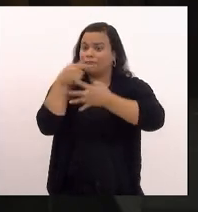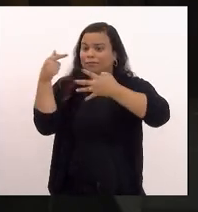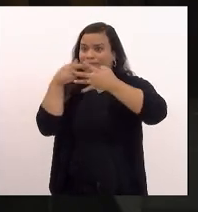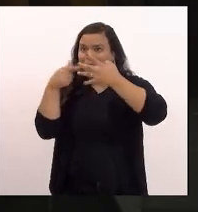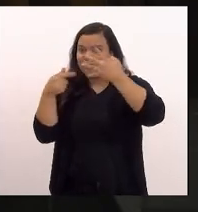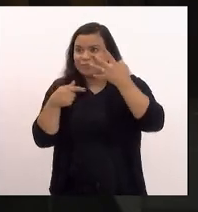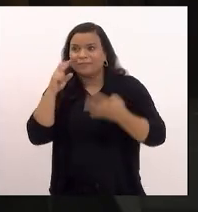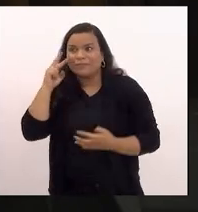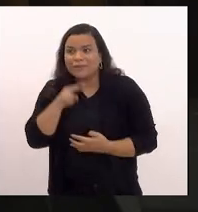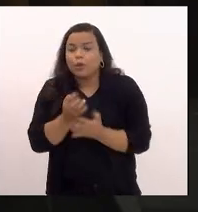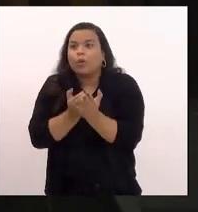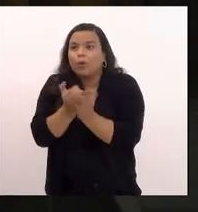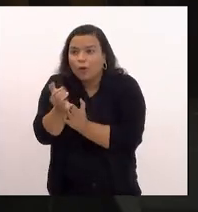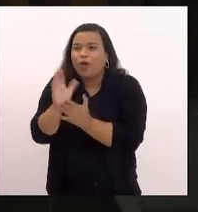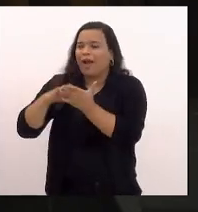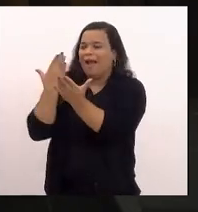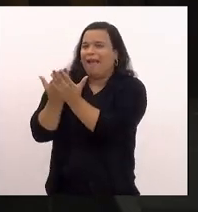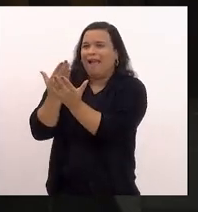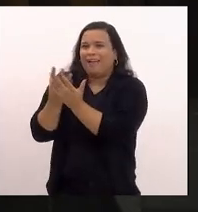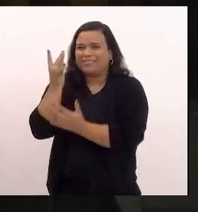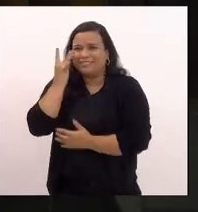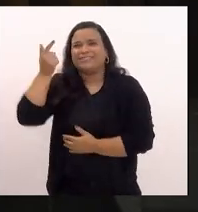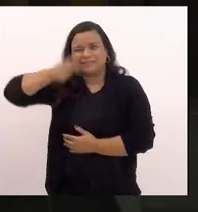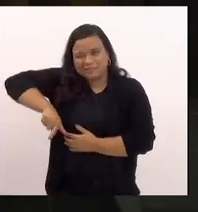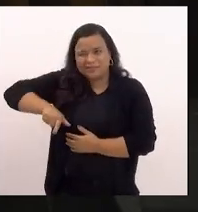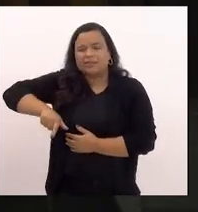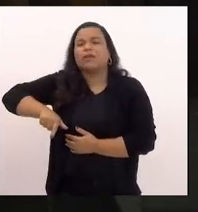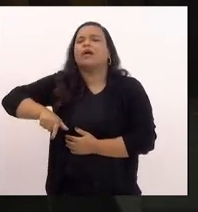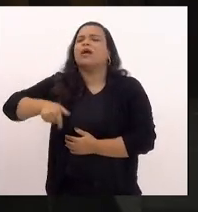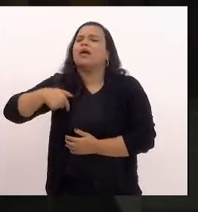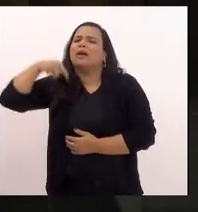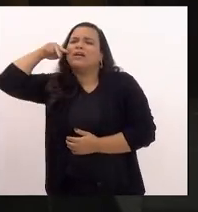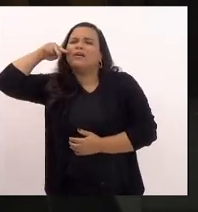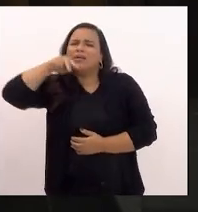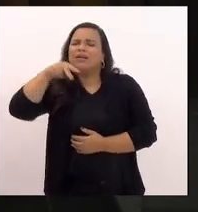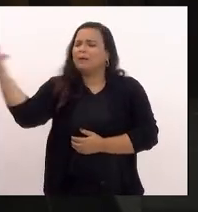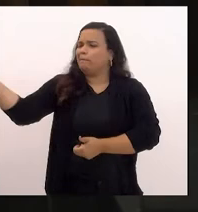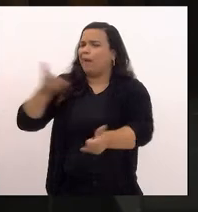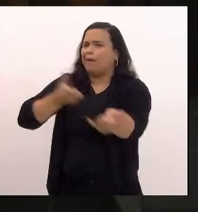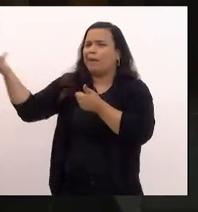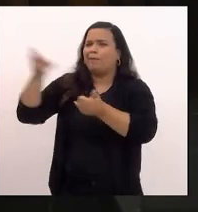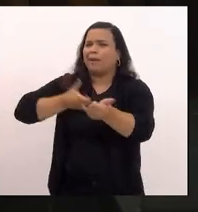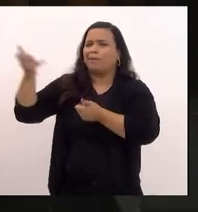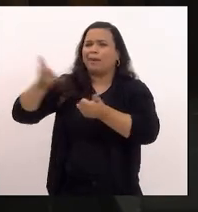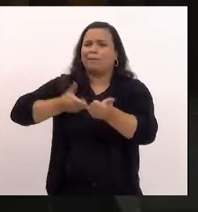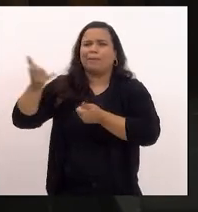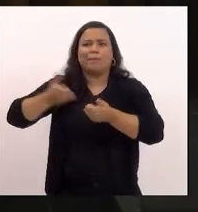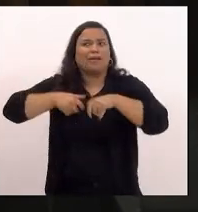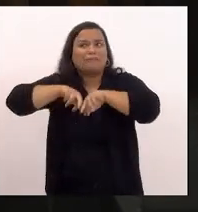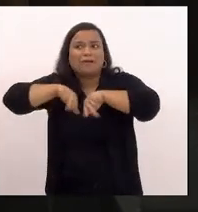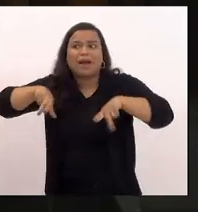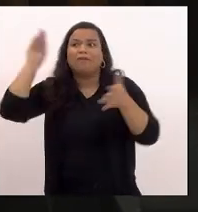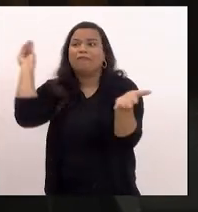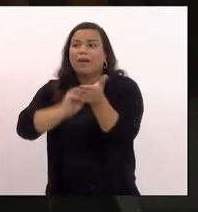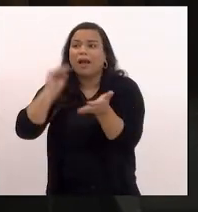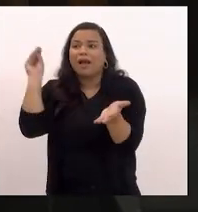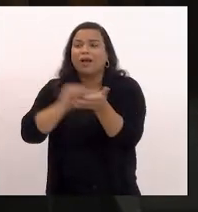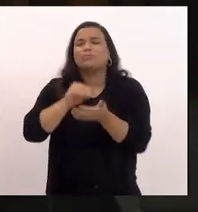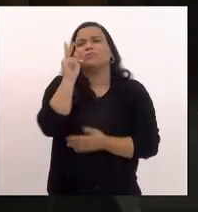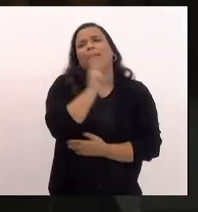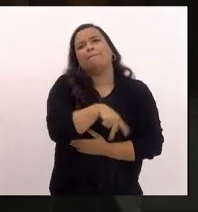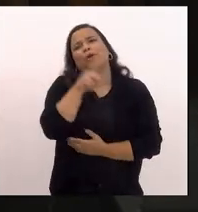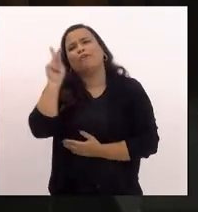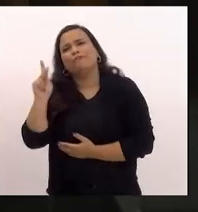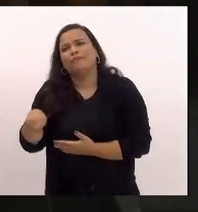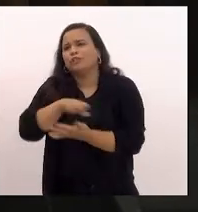retomado o ano letivo eu tenho recebido inúmeros relatos nas escolas de que faltam professores de